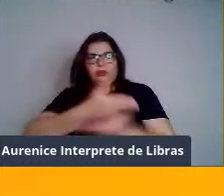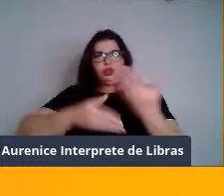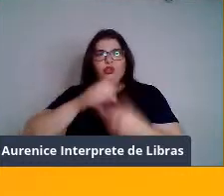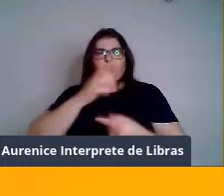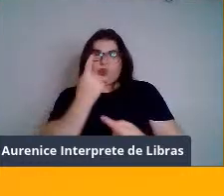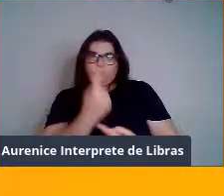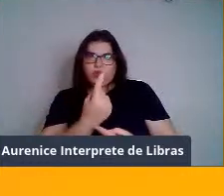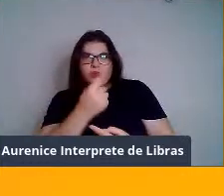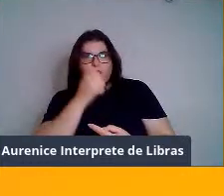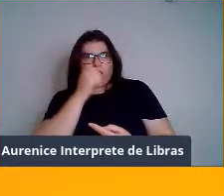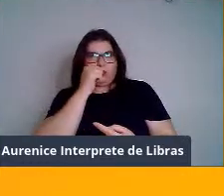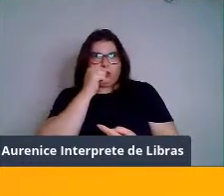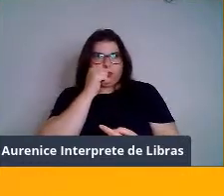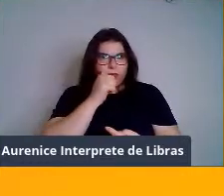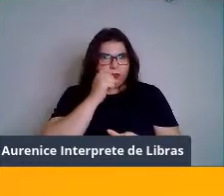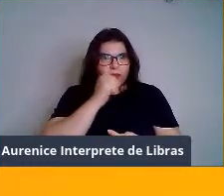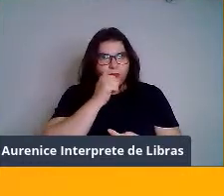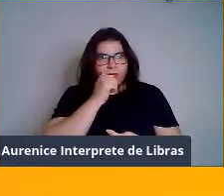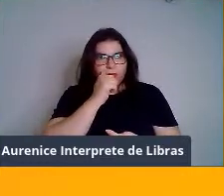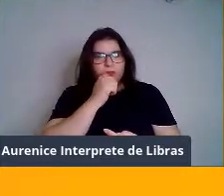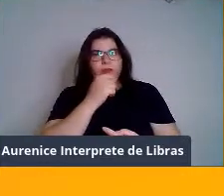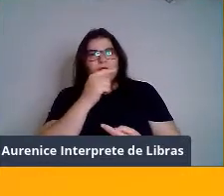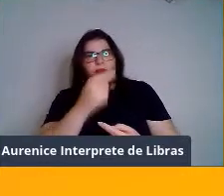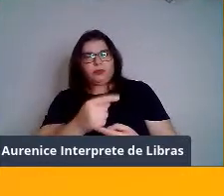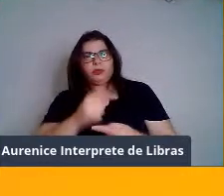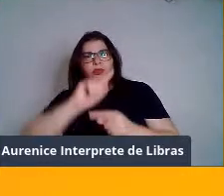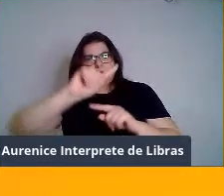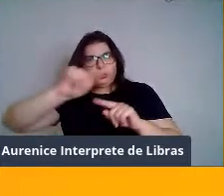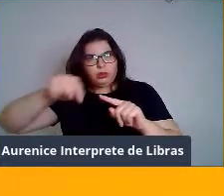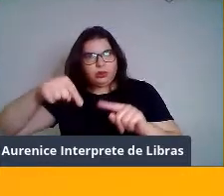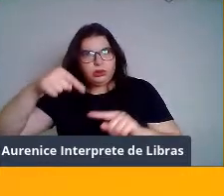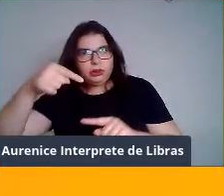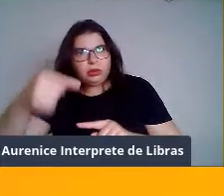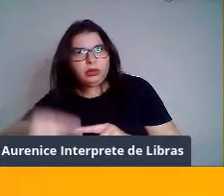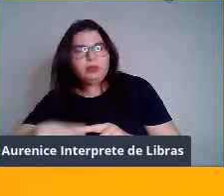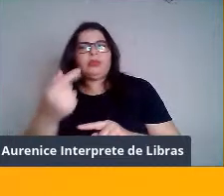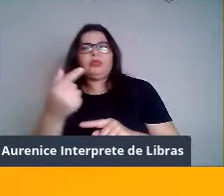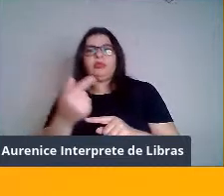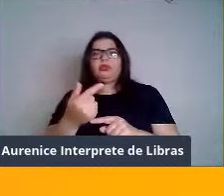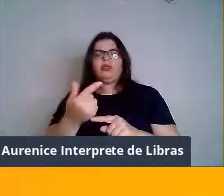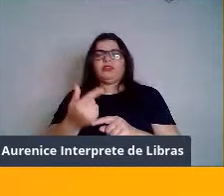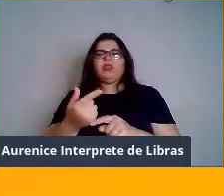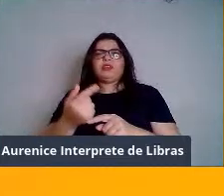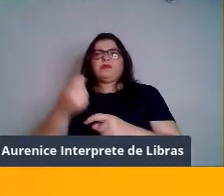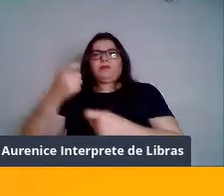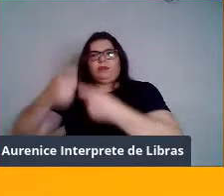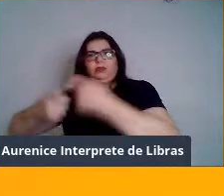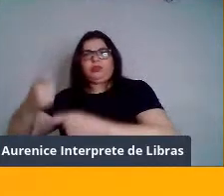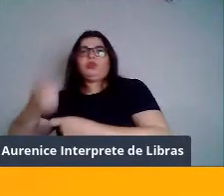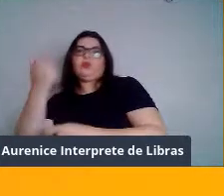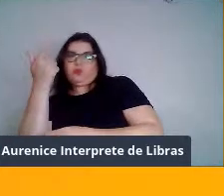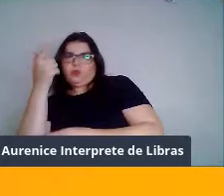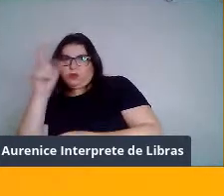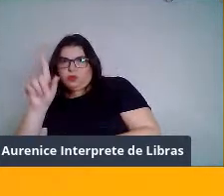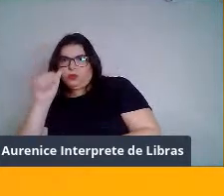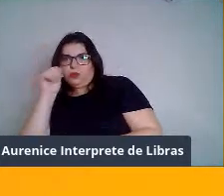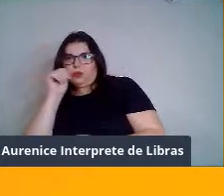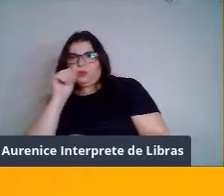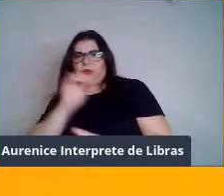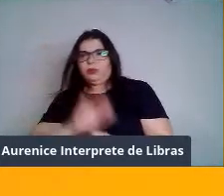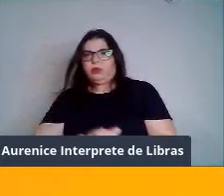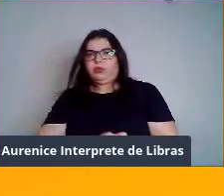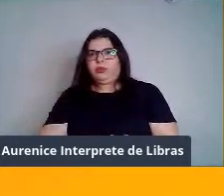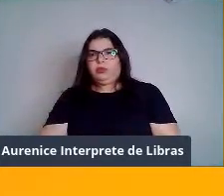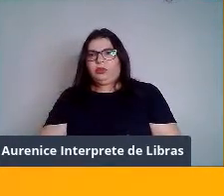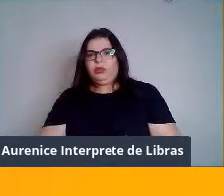período reprodutivo, né, da disponibilidade reprodutiva pra, né, copular com o outro, por exemplo. Existe também, no outro extremo, a